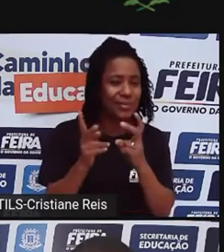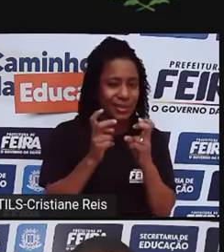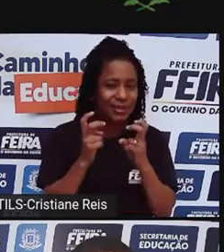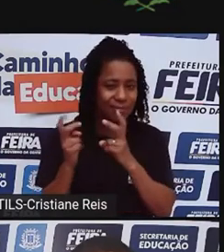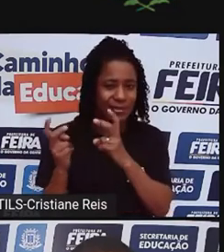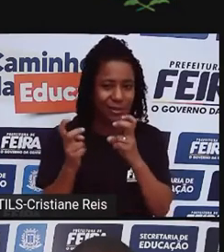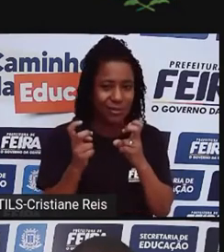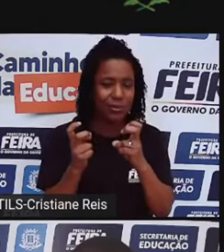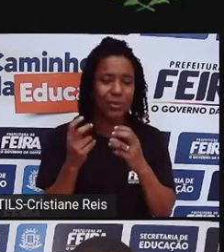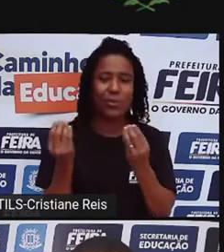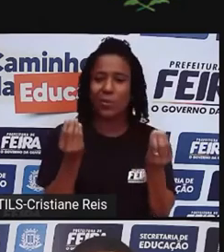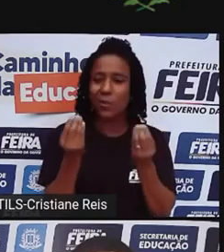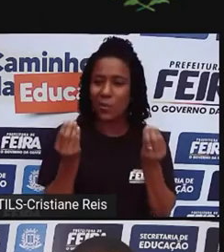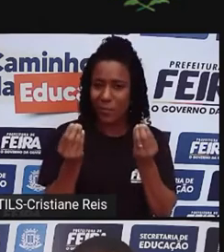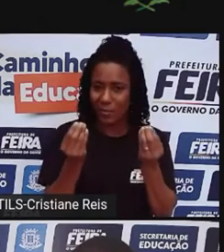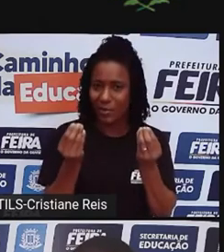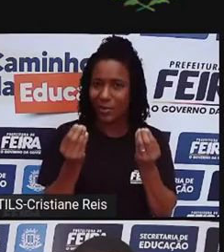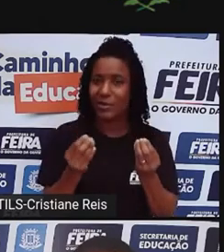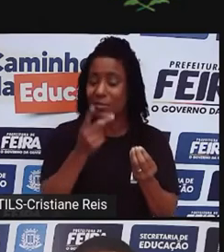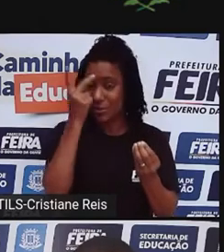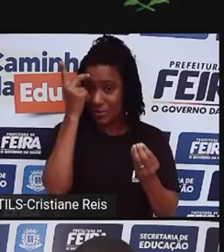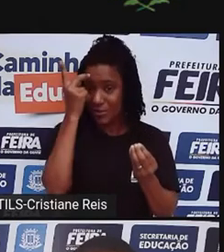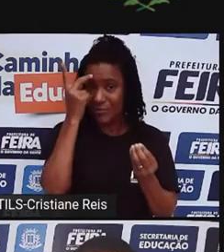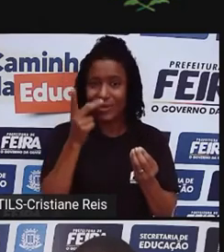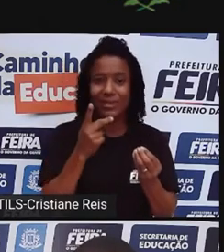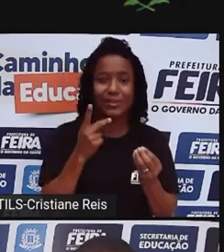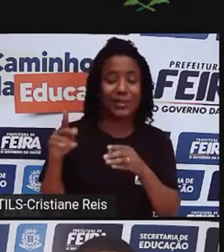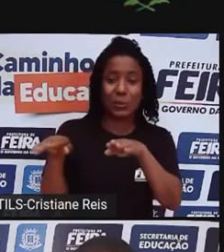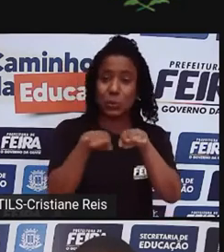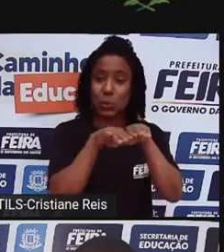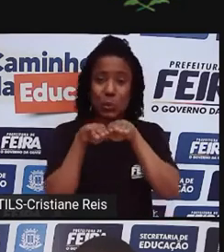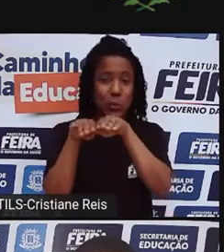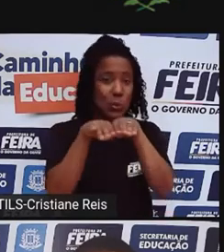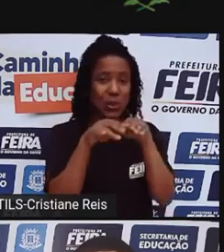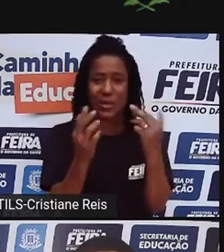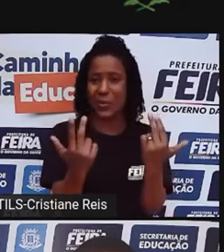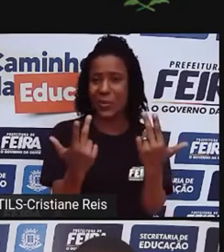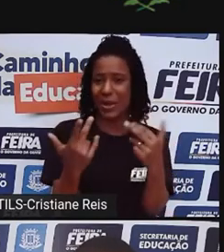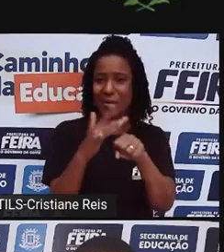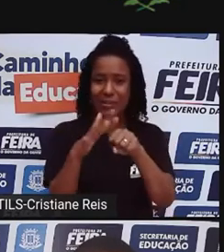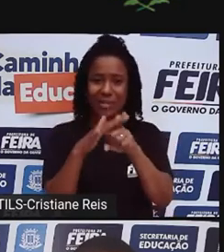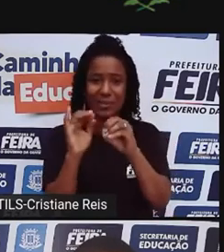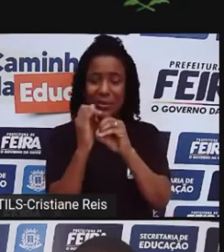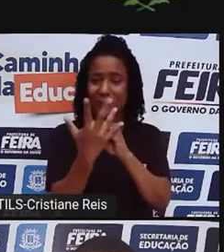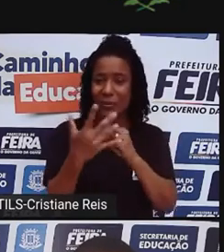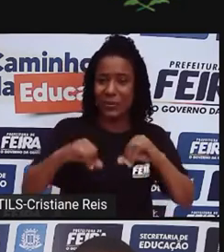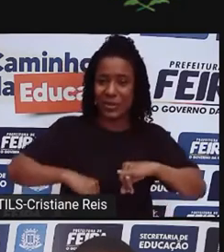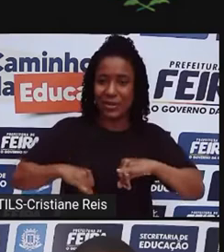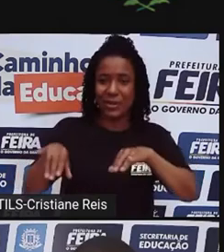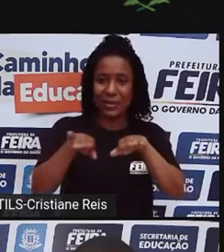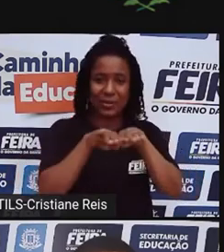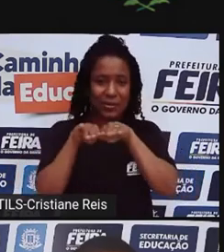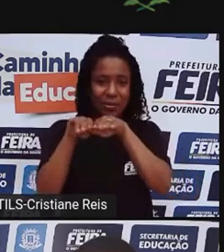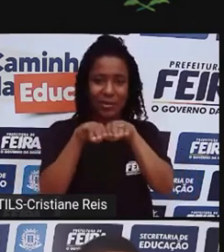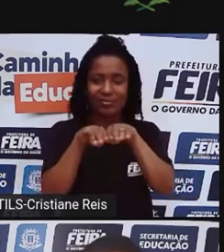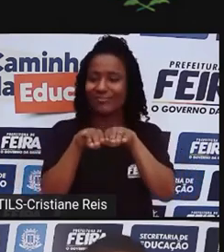reproduzir uma falácia, uma fake news de que está todo mundo junto no mesmo barco, porque é só você acionar a chave da leitura